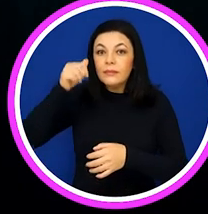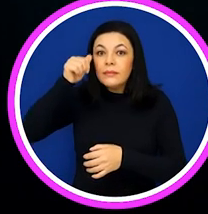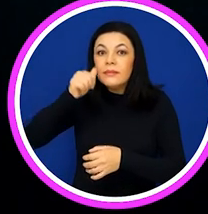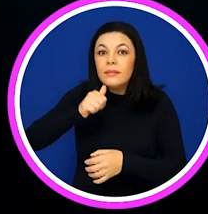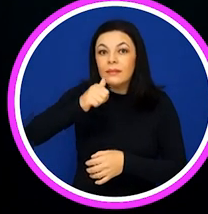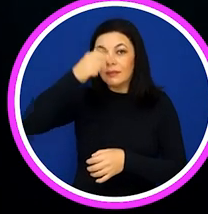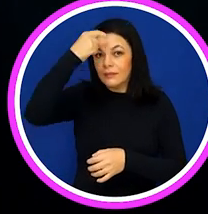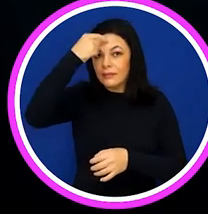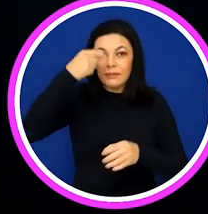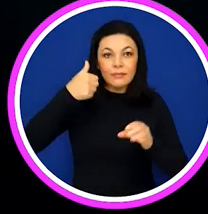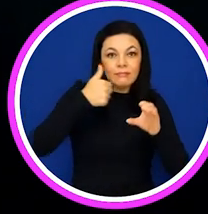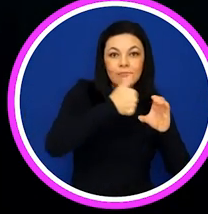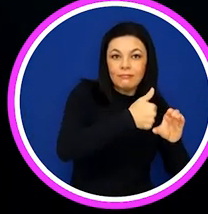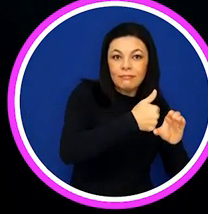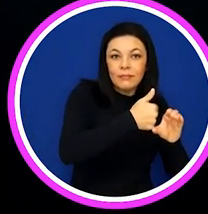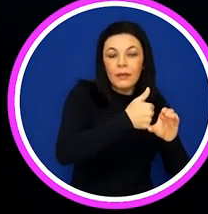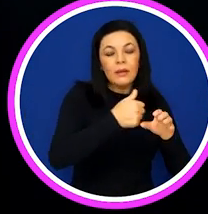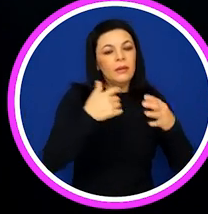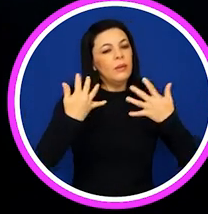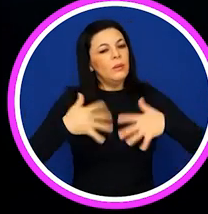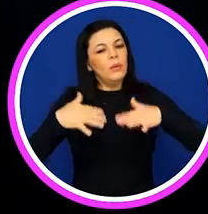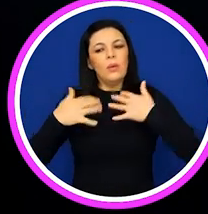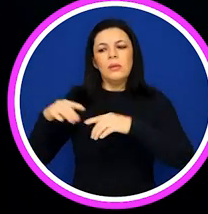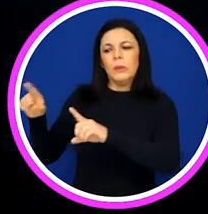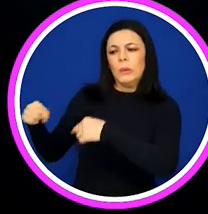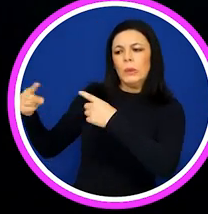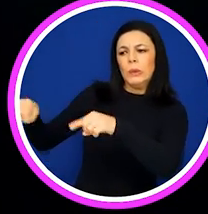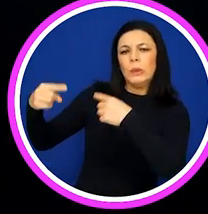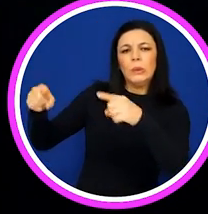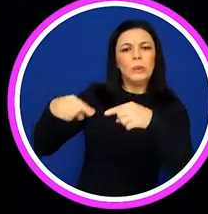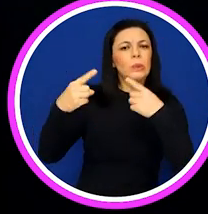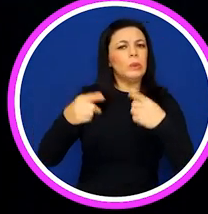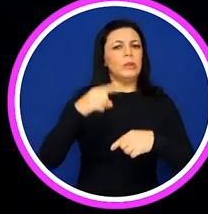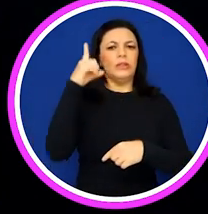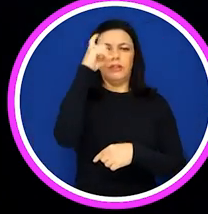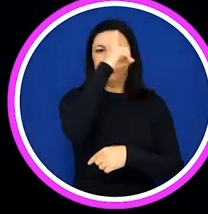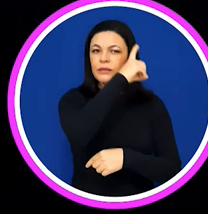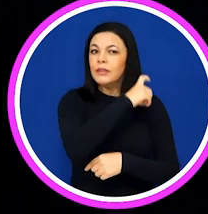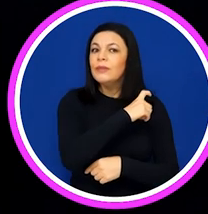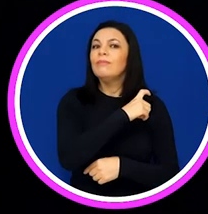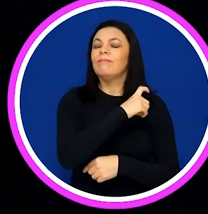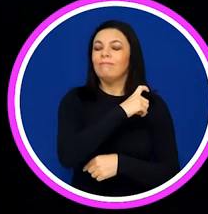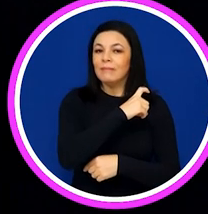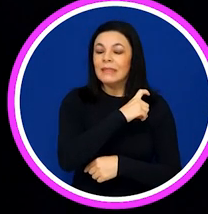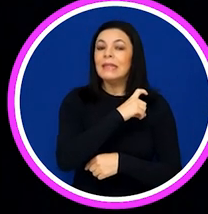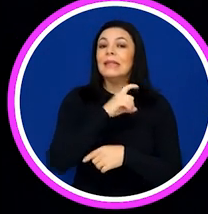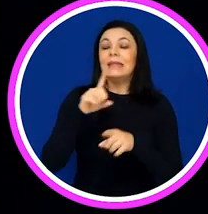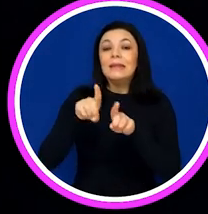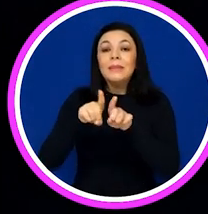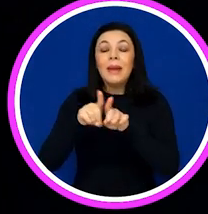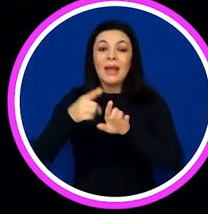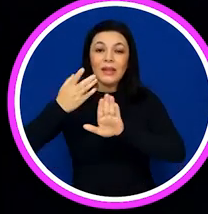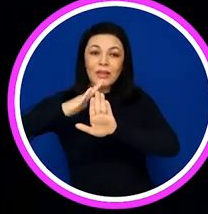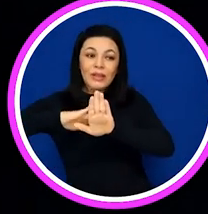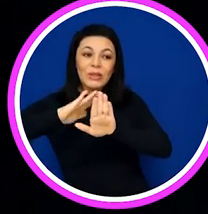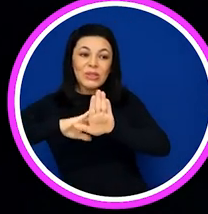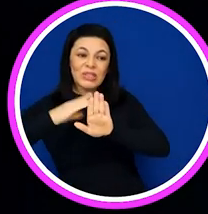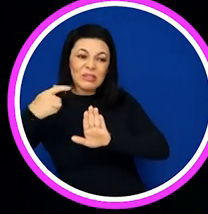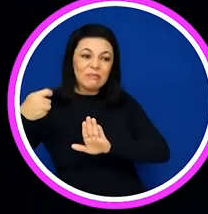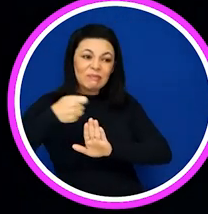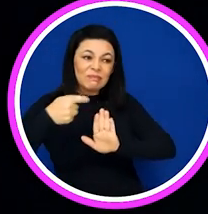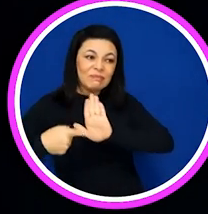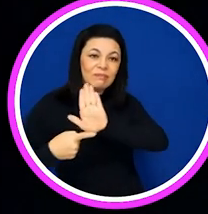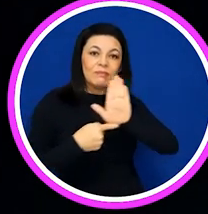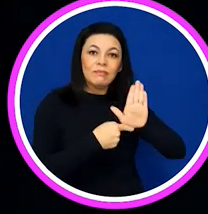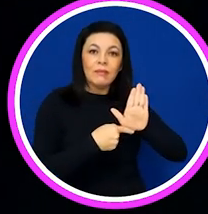Mais do que nunca, as mulheres cristãs têm enfrentado uma série de desafios por conta do processo de secularização e das